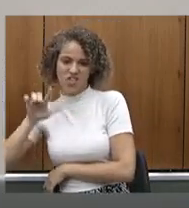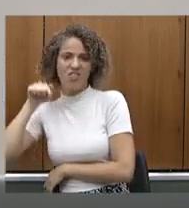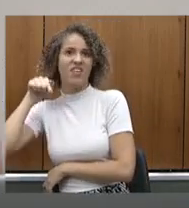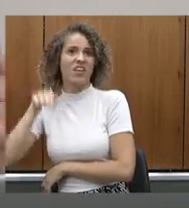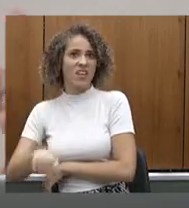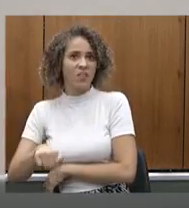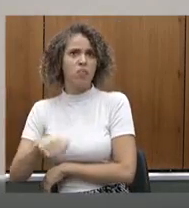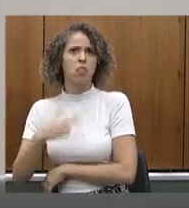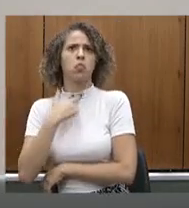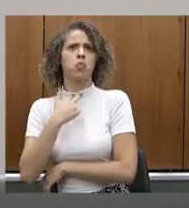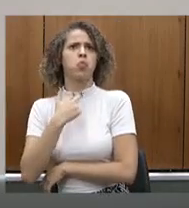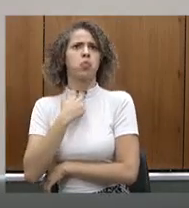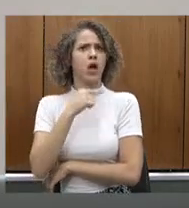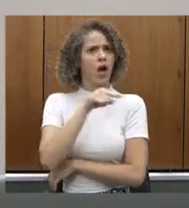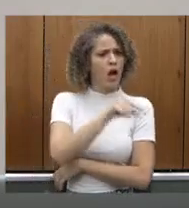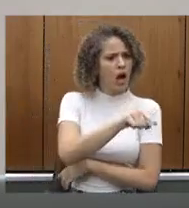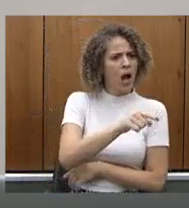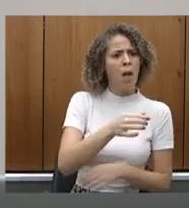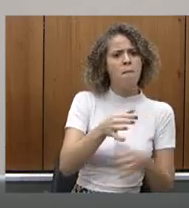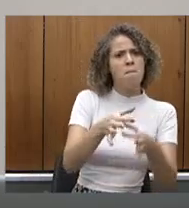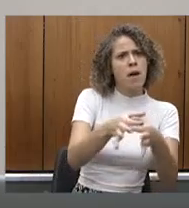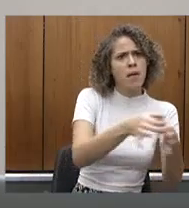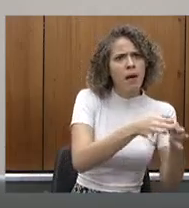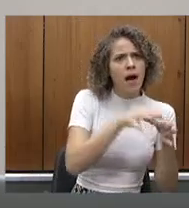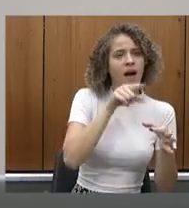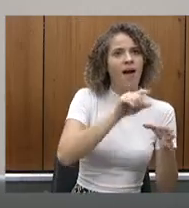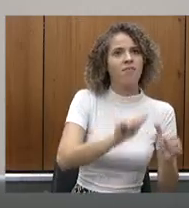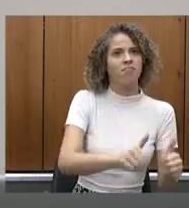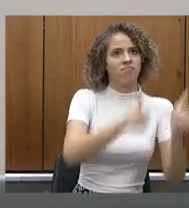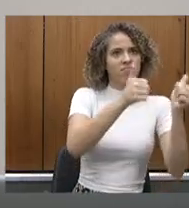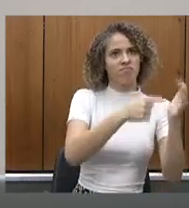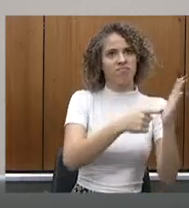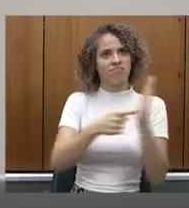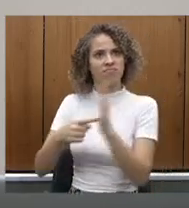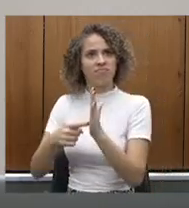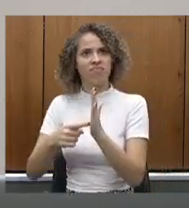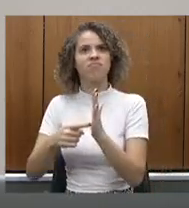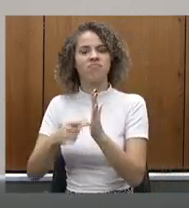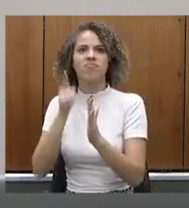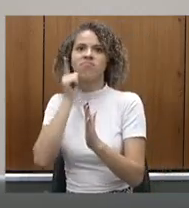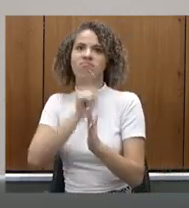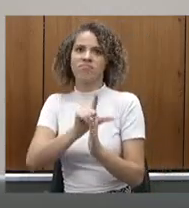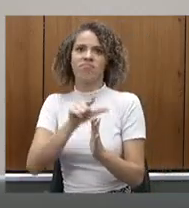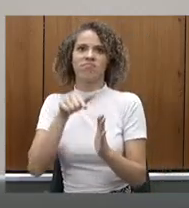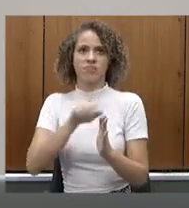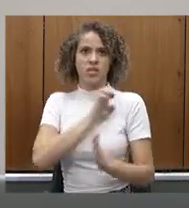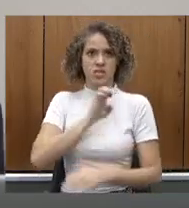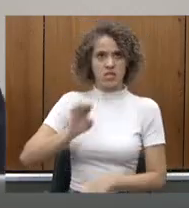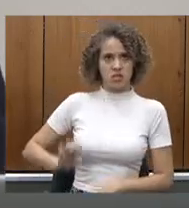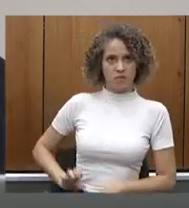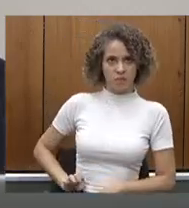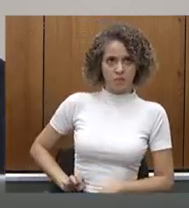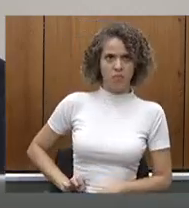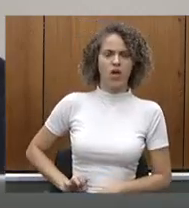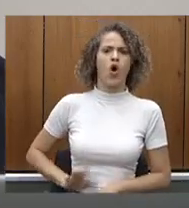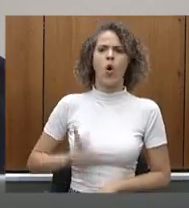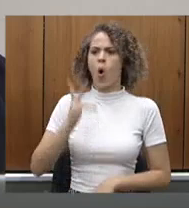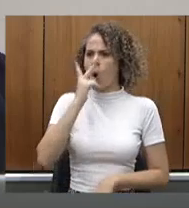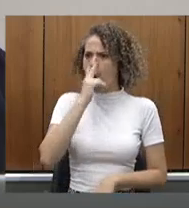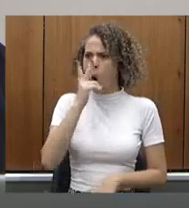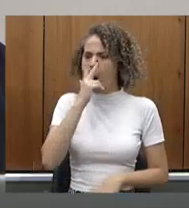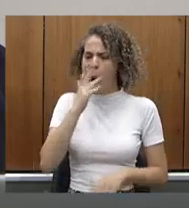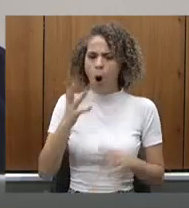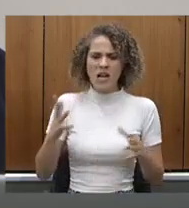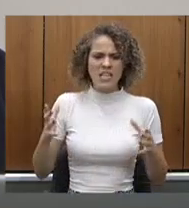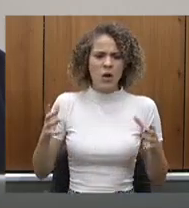valorização dos pequenos hospitais que vinha sido esquecida, que estava sendo exprimida no meio